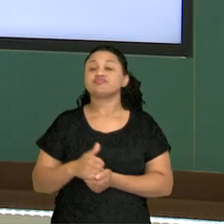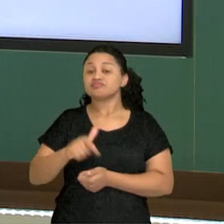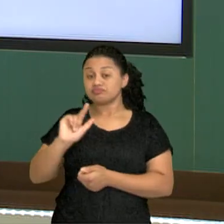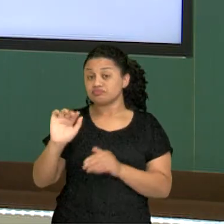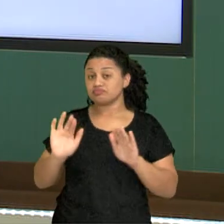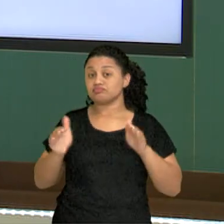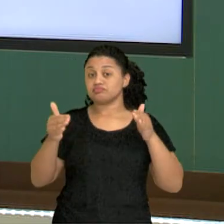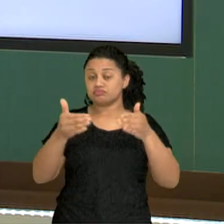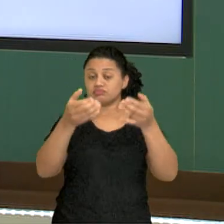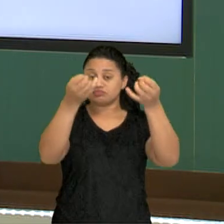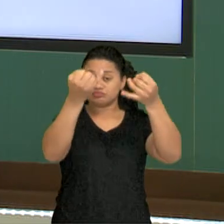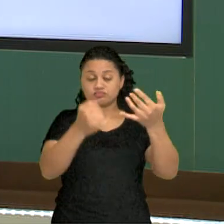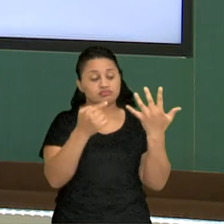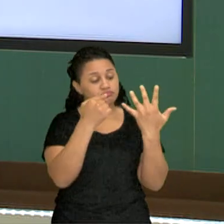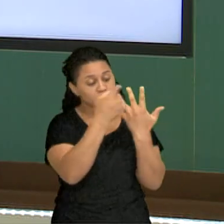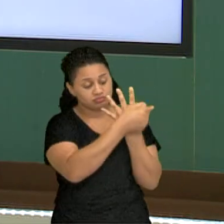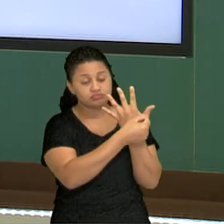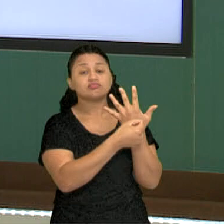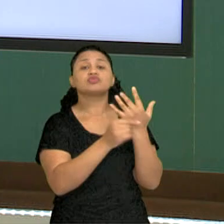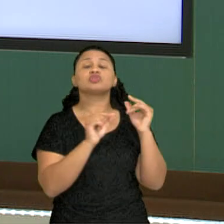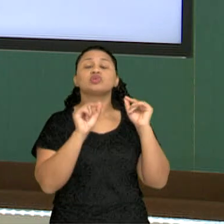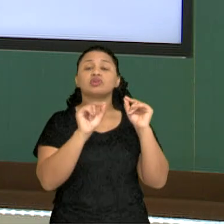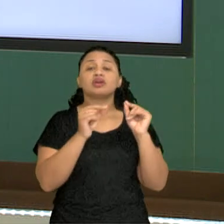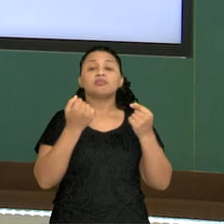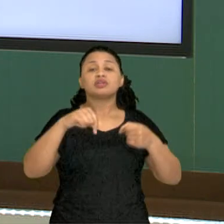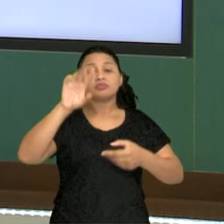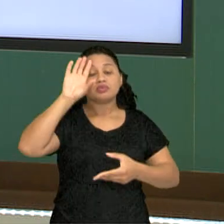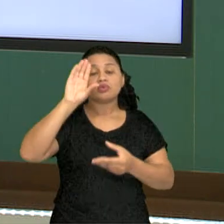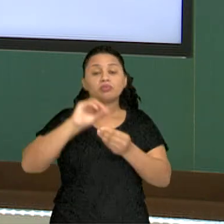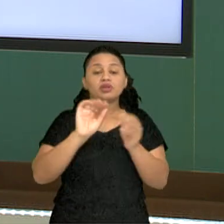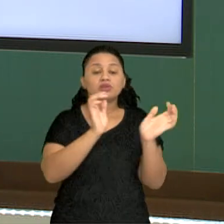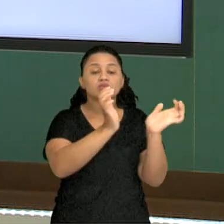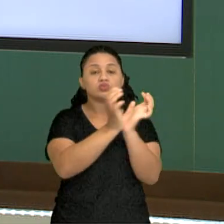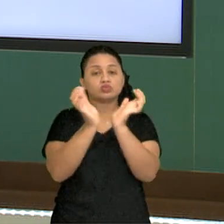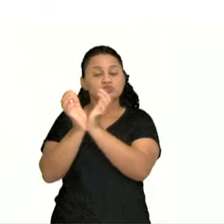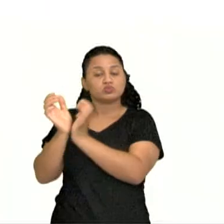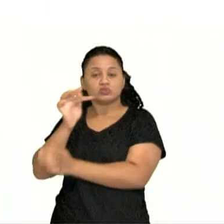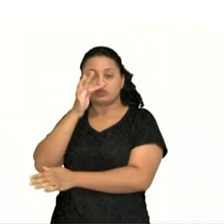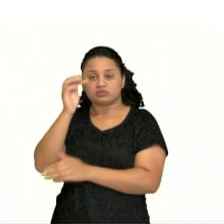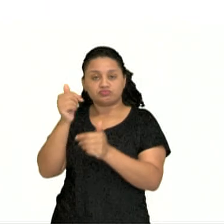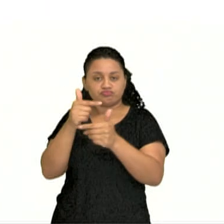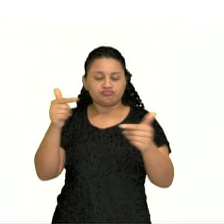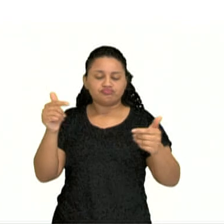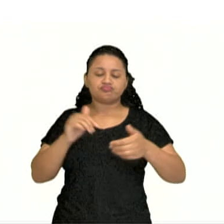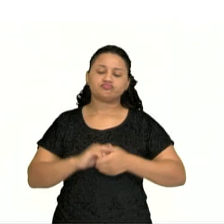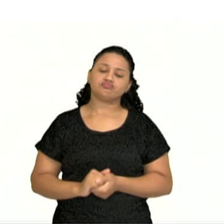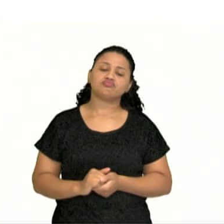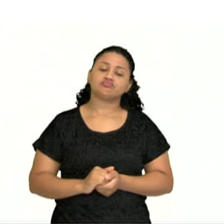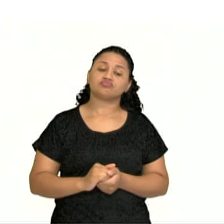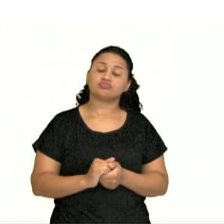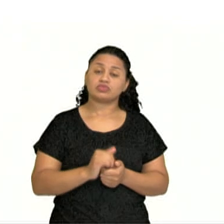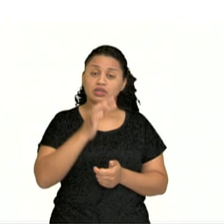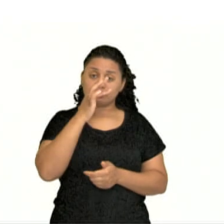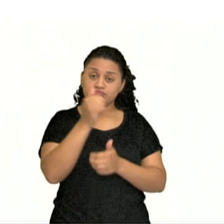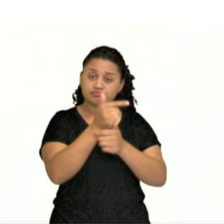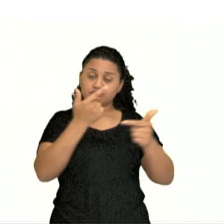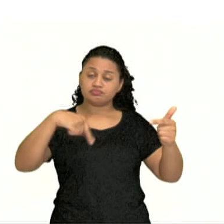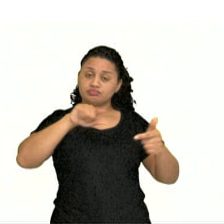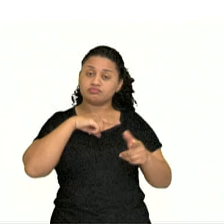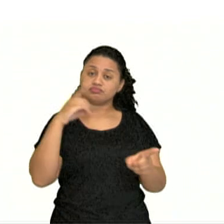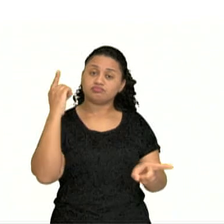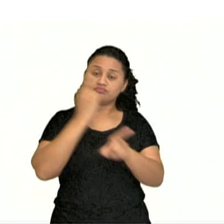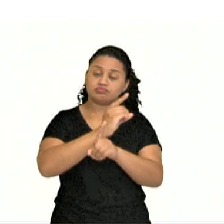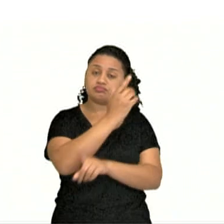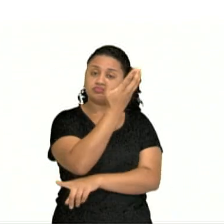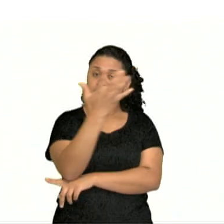nós falarmos sobre as briófitas, nós temos que entender os grupos das plantas. Então, essas plantas que nós encontramos na natureza, elas